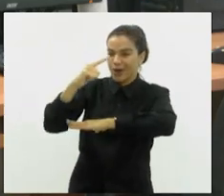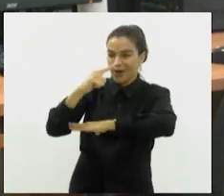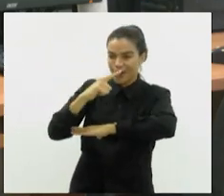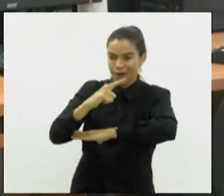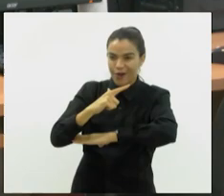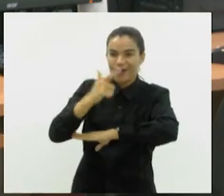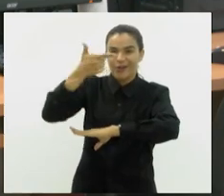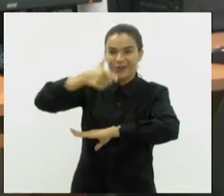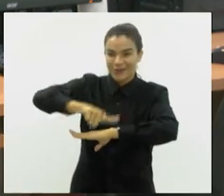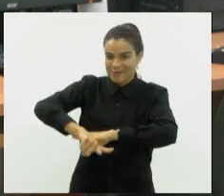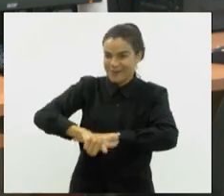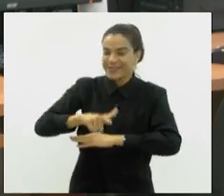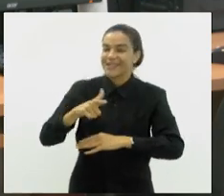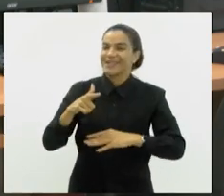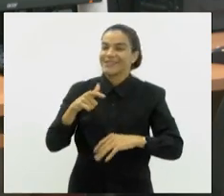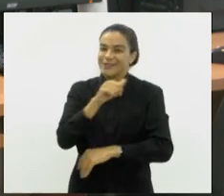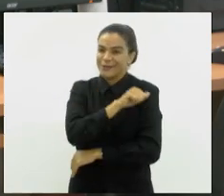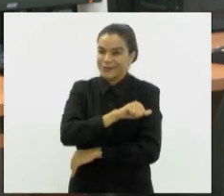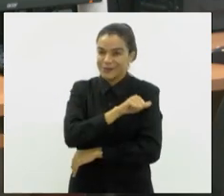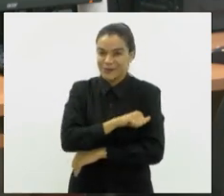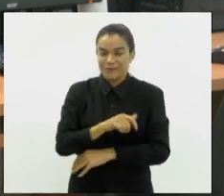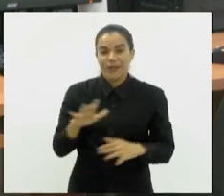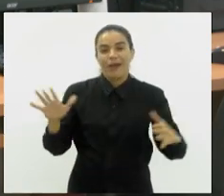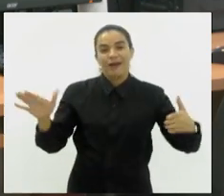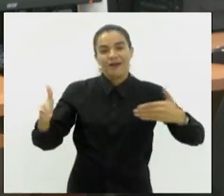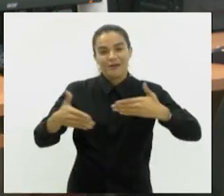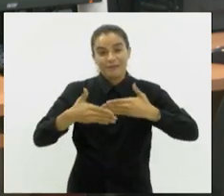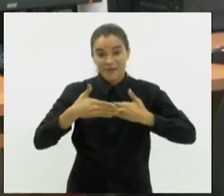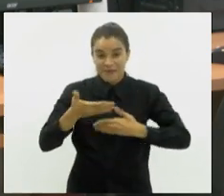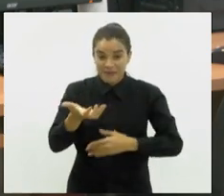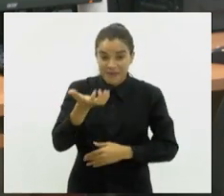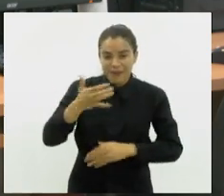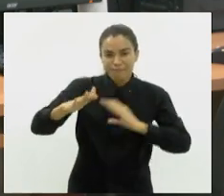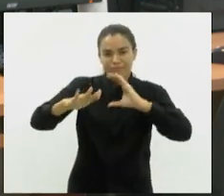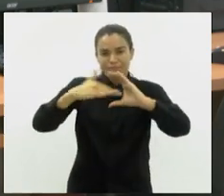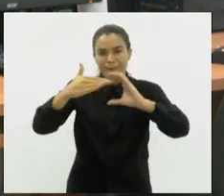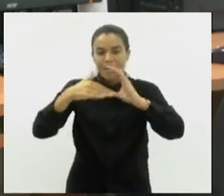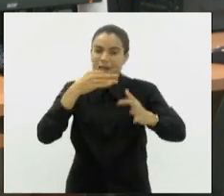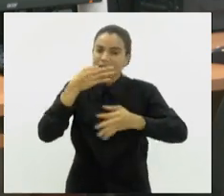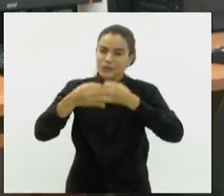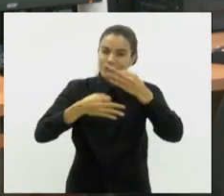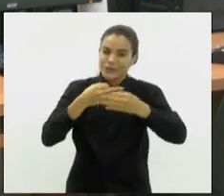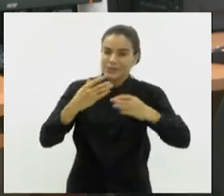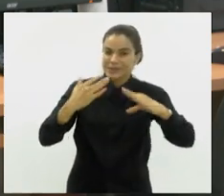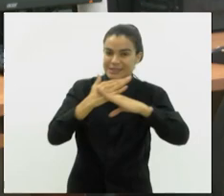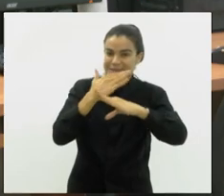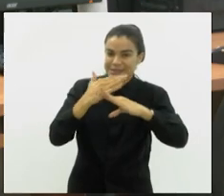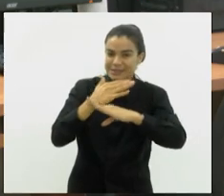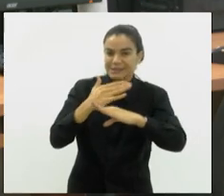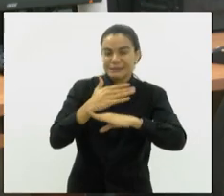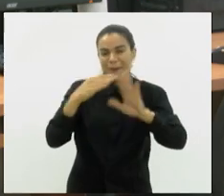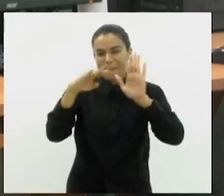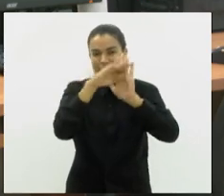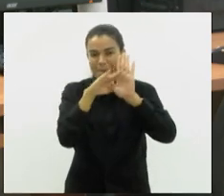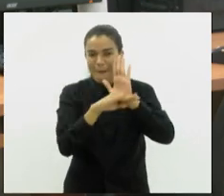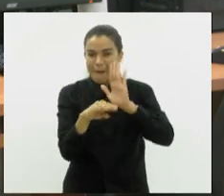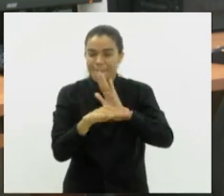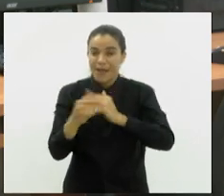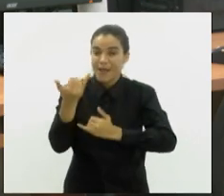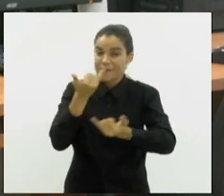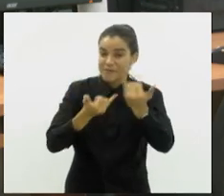na cidade do Rio de Janeiro. Bom, eu vou encerrando por aqui. Se você quiser enviar sugestões aí da sua cidade, pautas, informações,